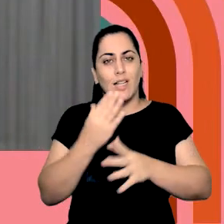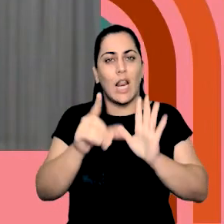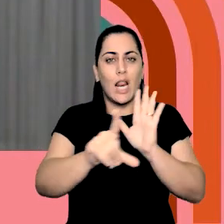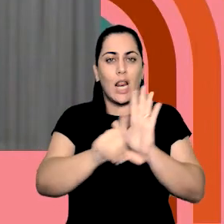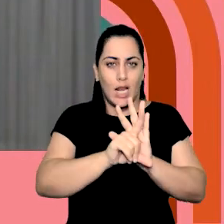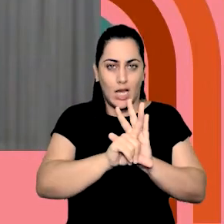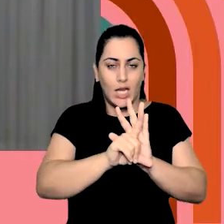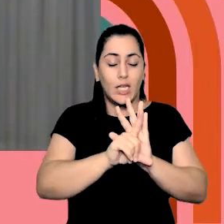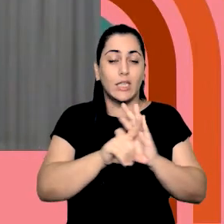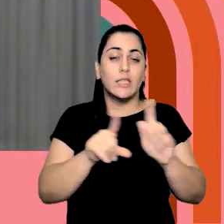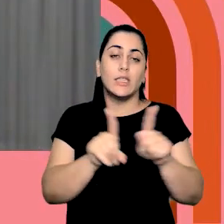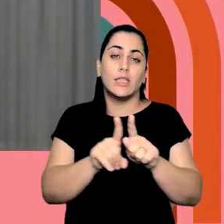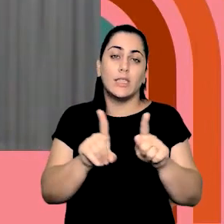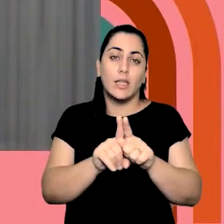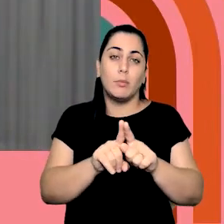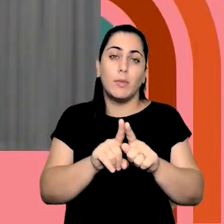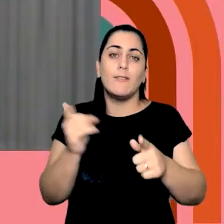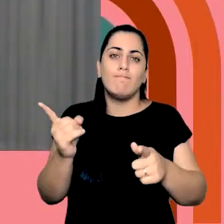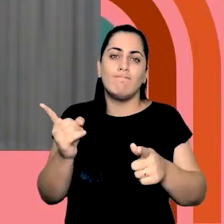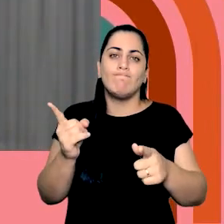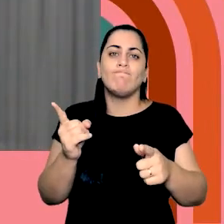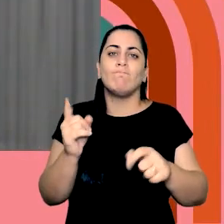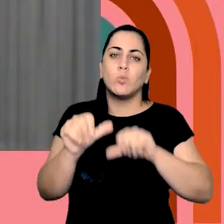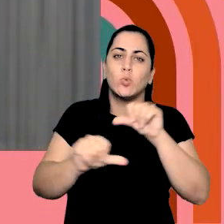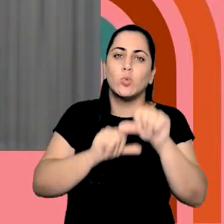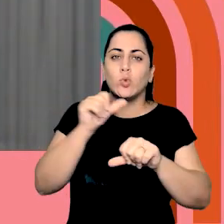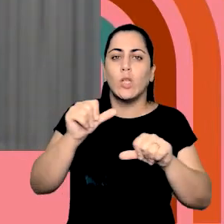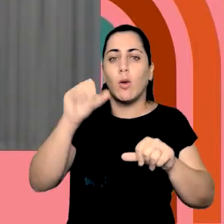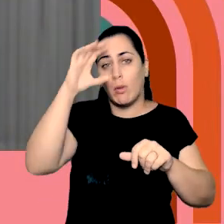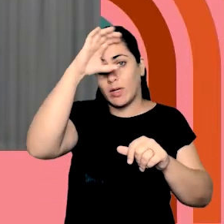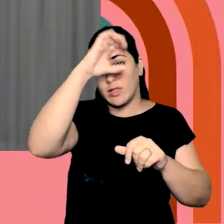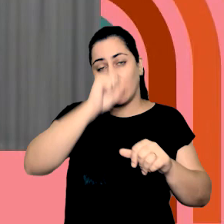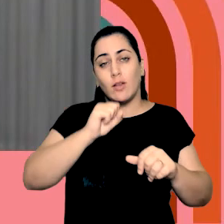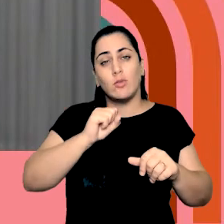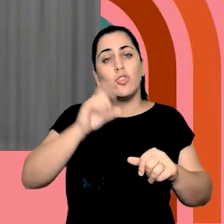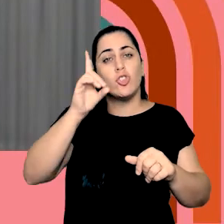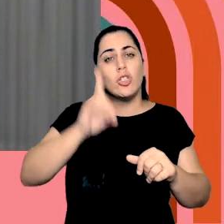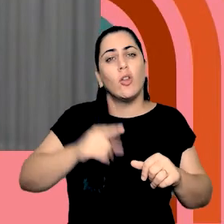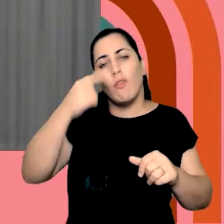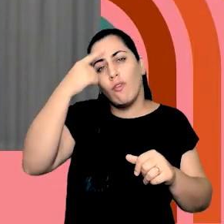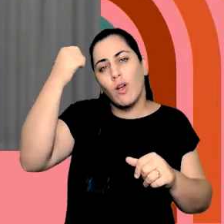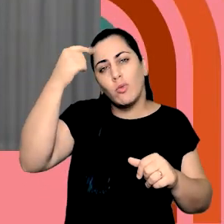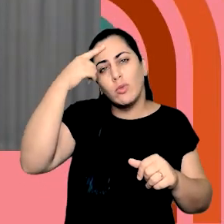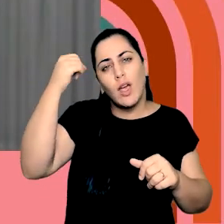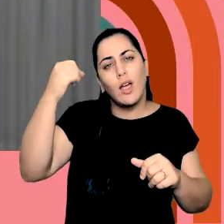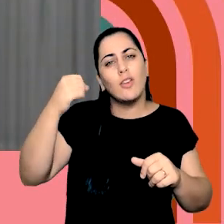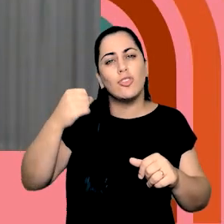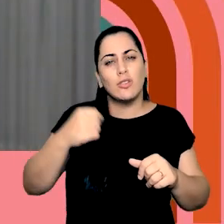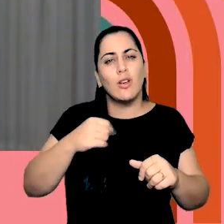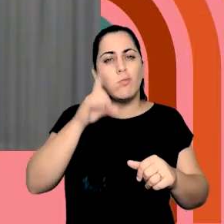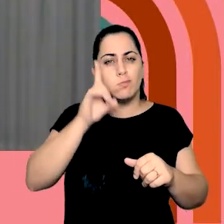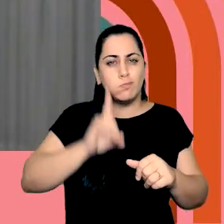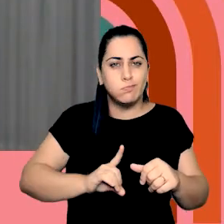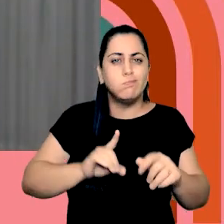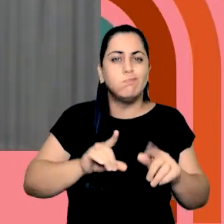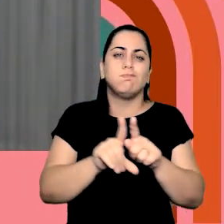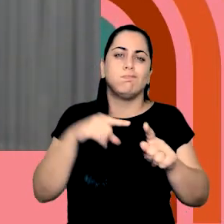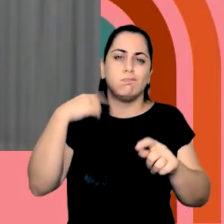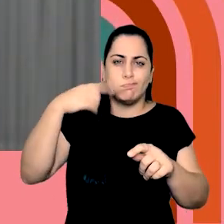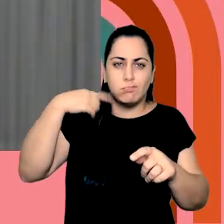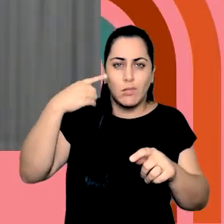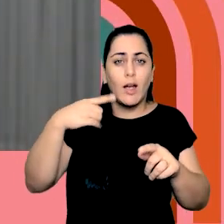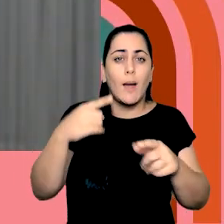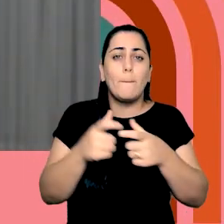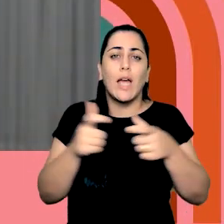acaba permeando também o aprendizado do direito nas faculdades do direito, onde a maioria dos professores tradicionalmente sempre